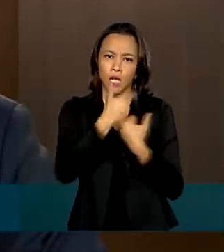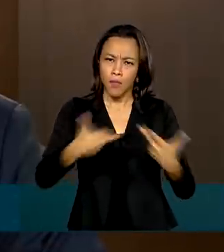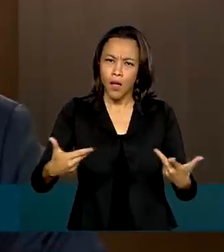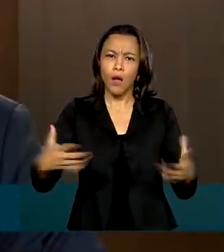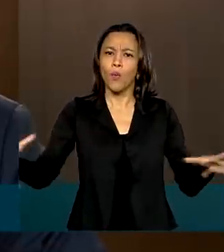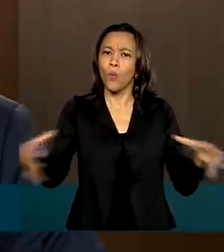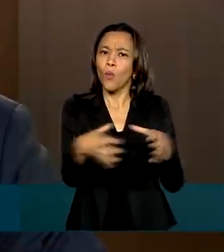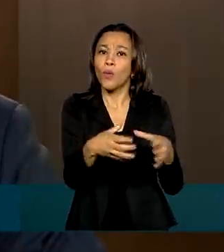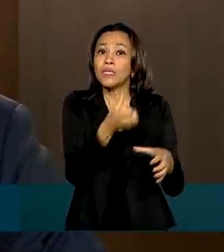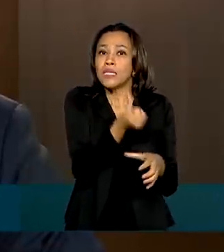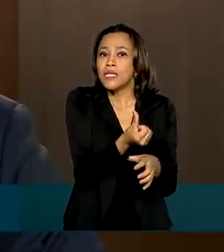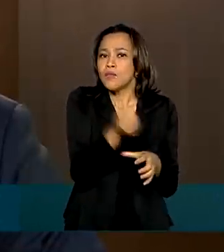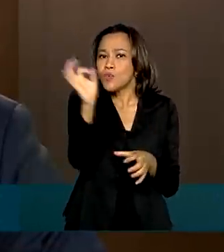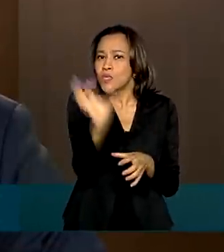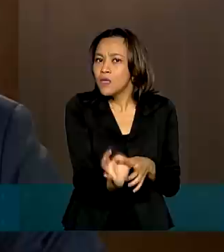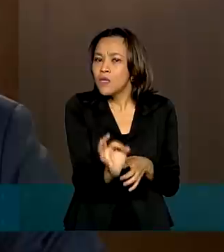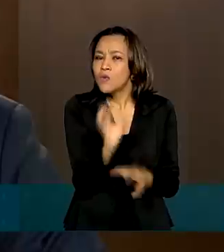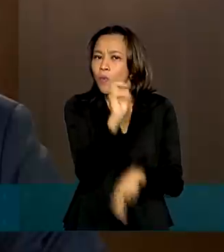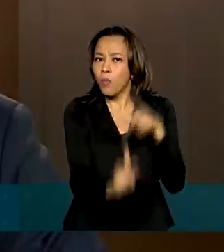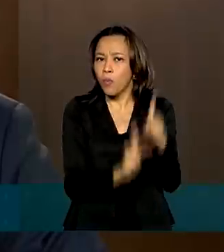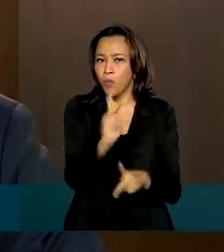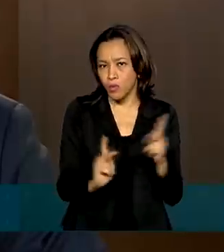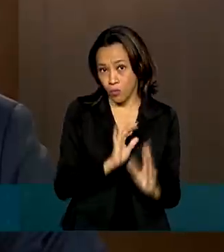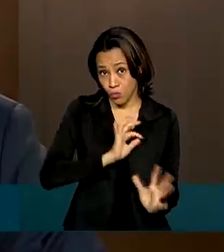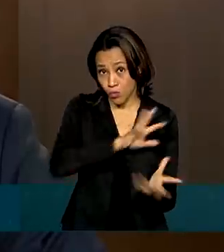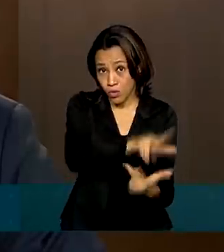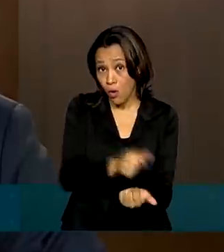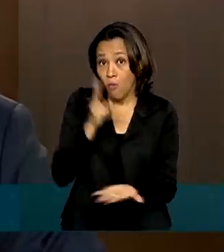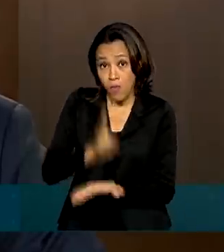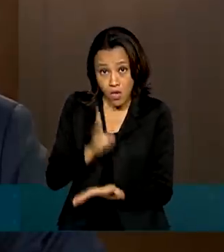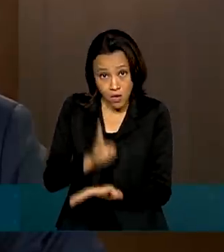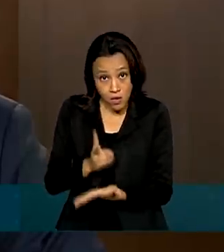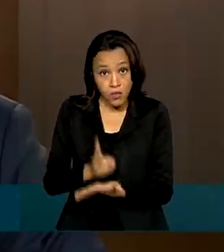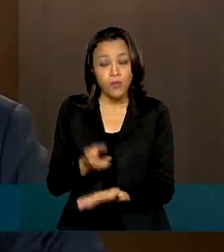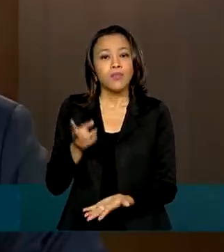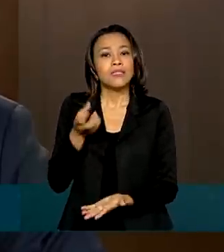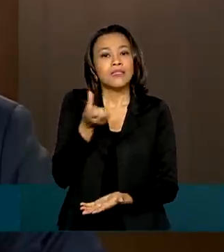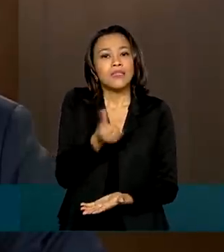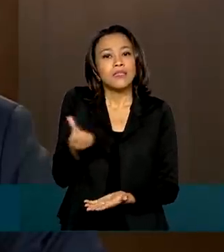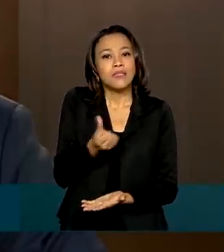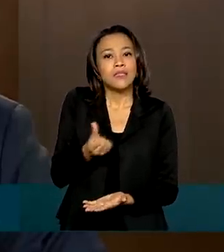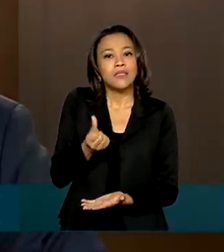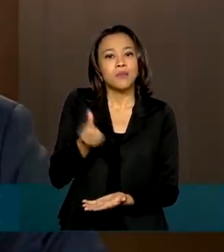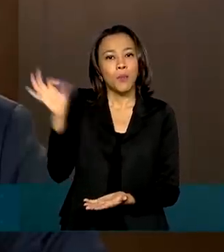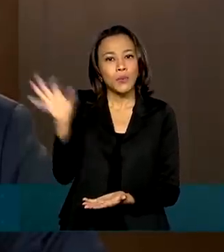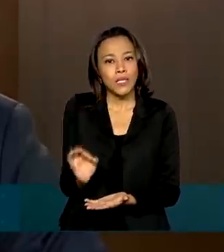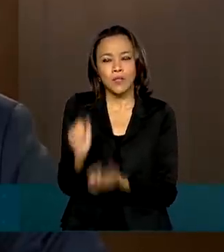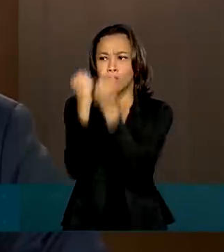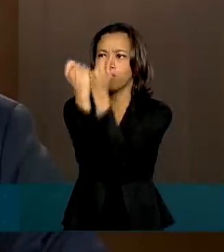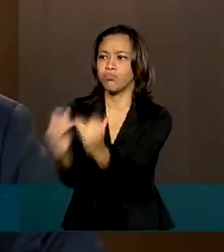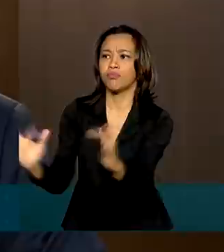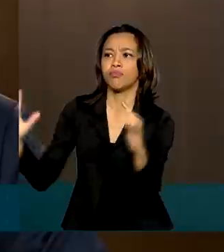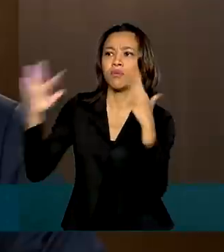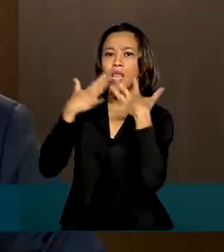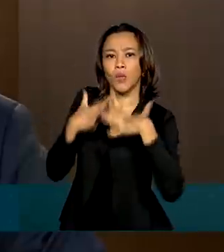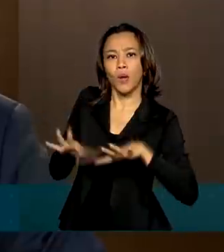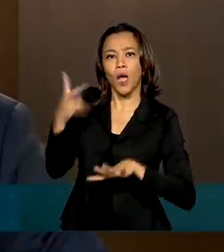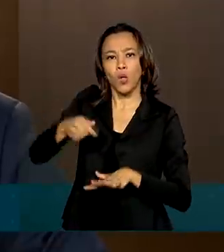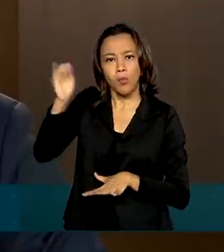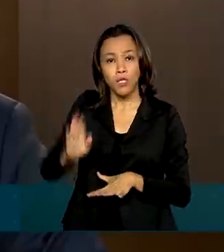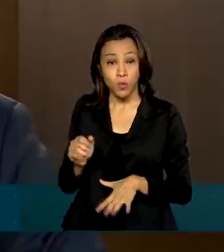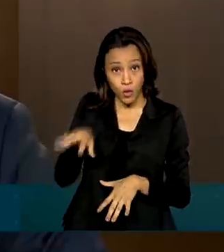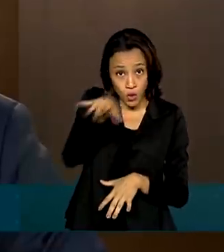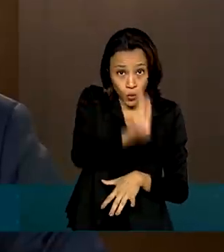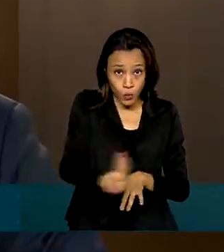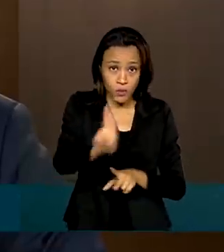população mundial, mesmo preservando 66% de nossa vegetação nativa e usando apenas